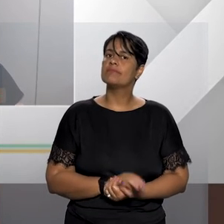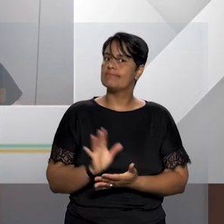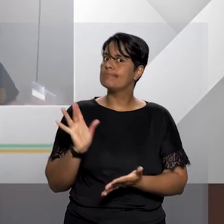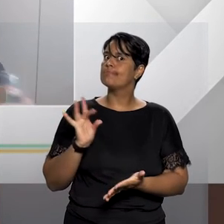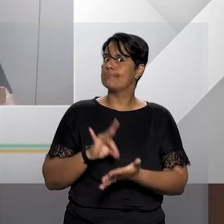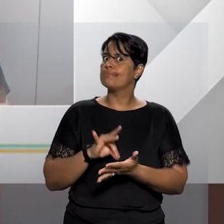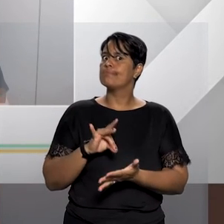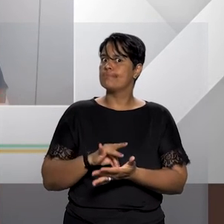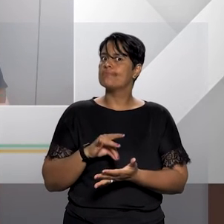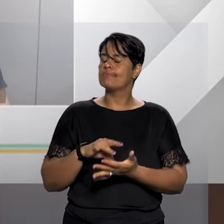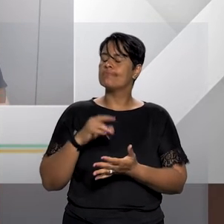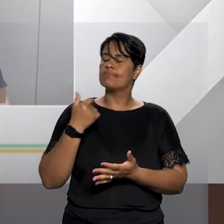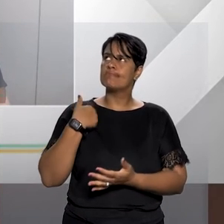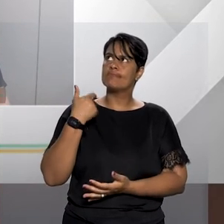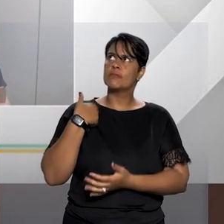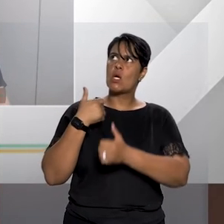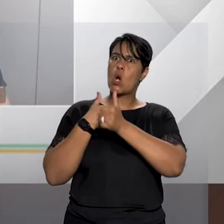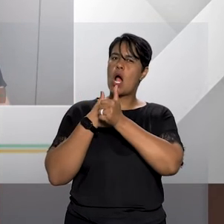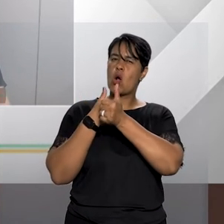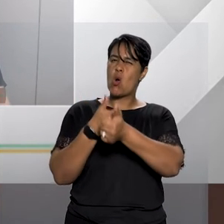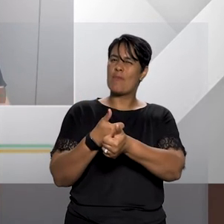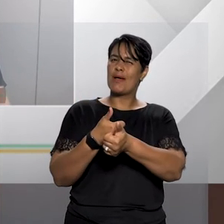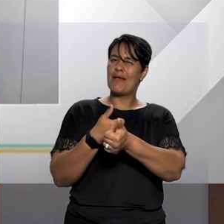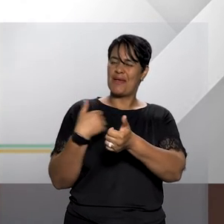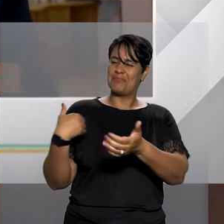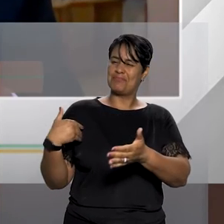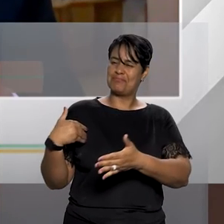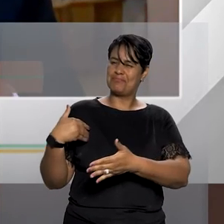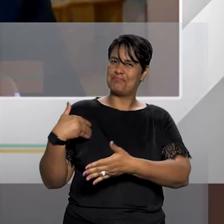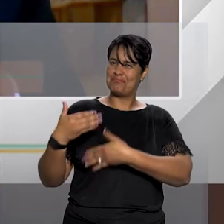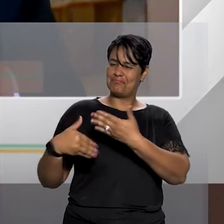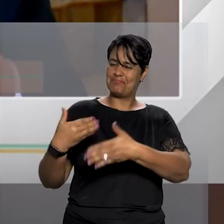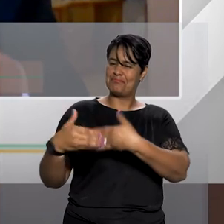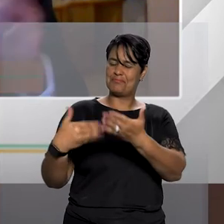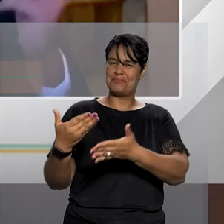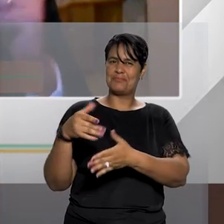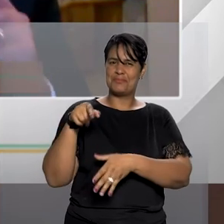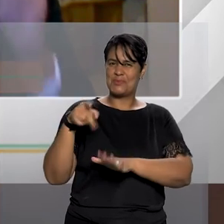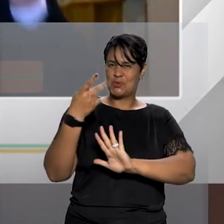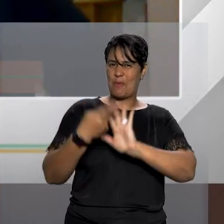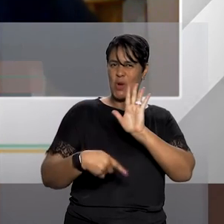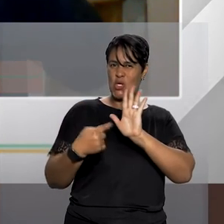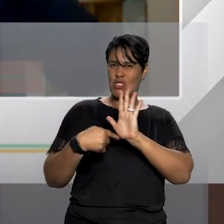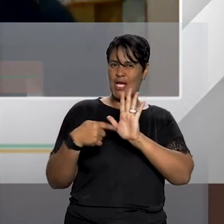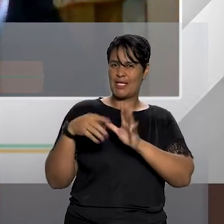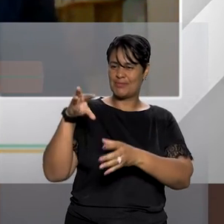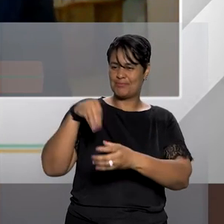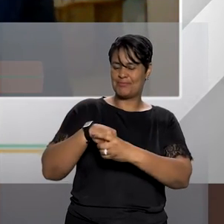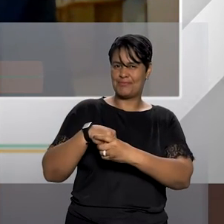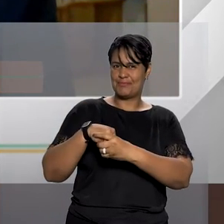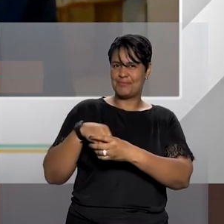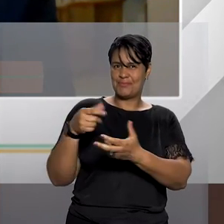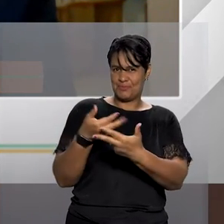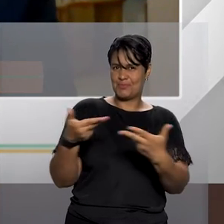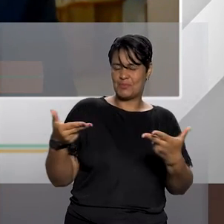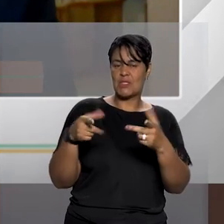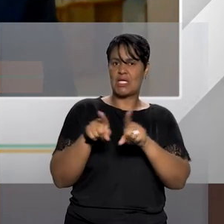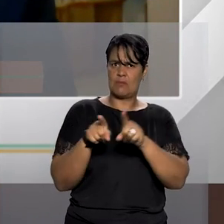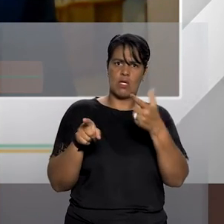Eu me recordo de ter acompanhado um pouquinho a tramitação legislativa desse projeto e de um outro anterior que tinha uma redação bem